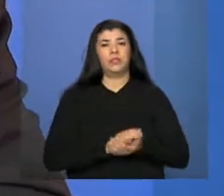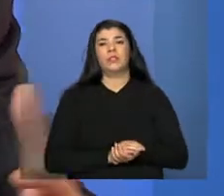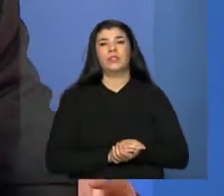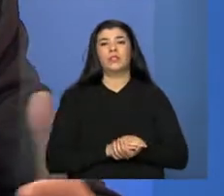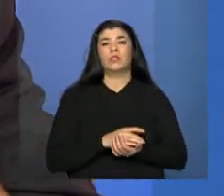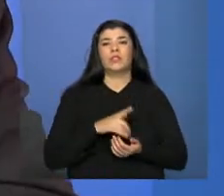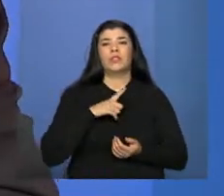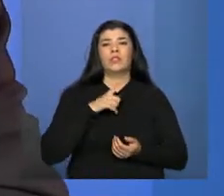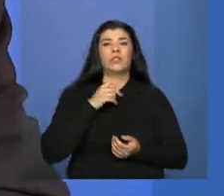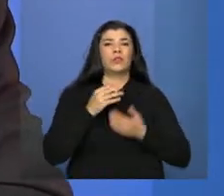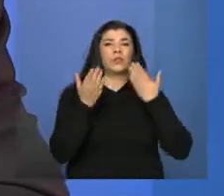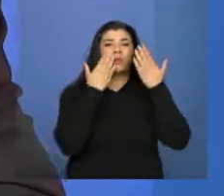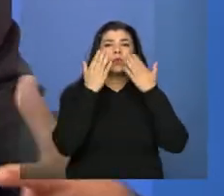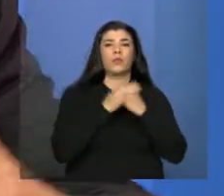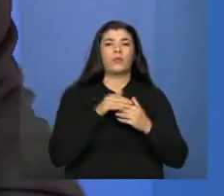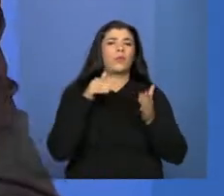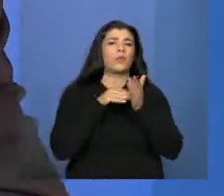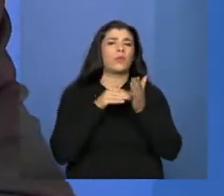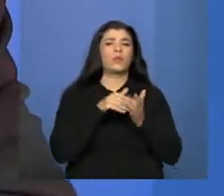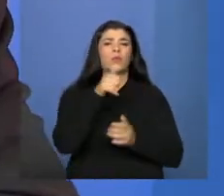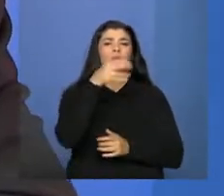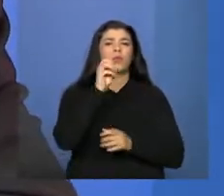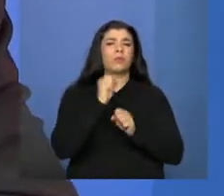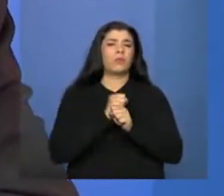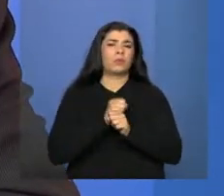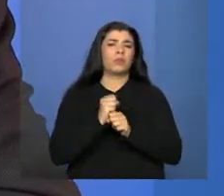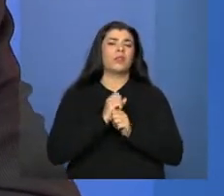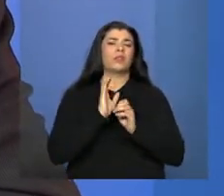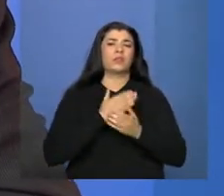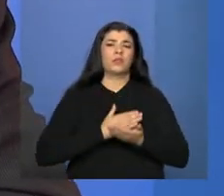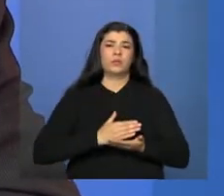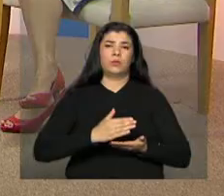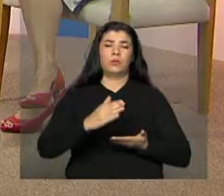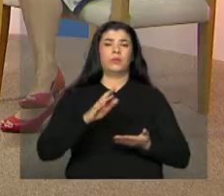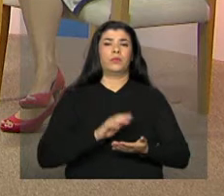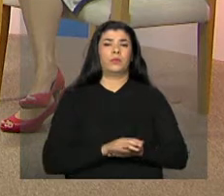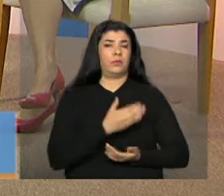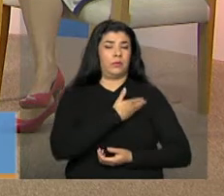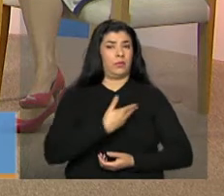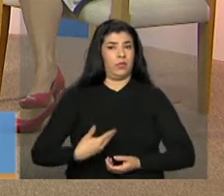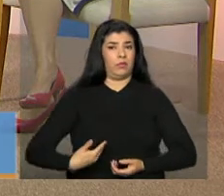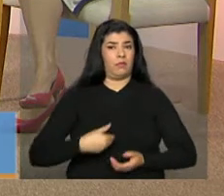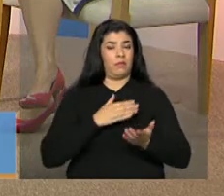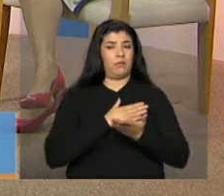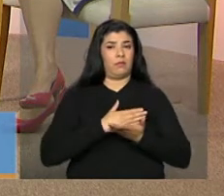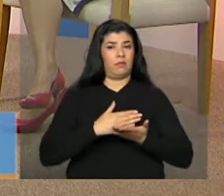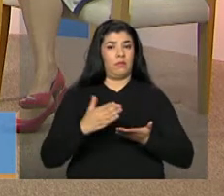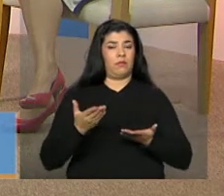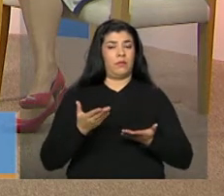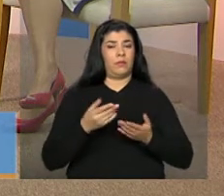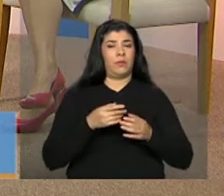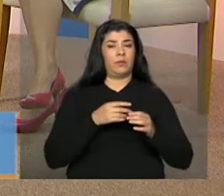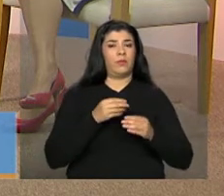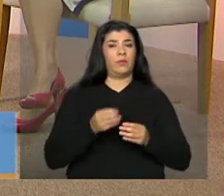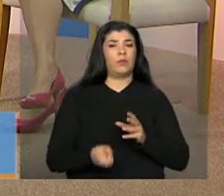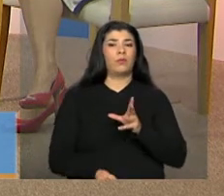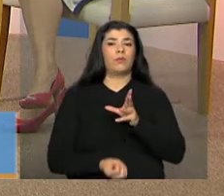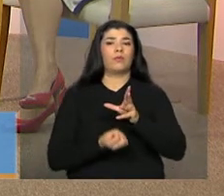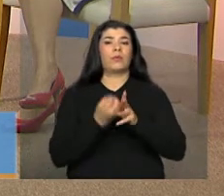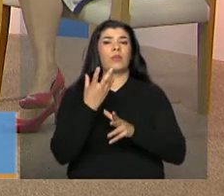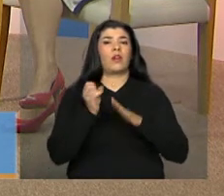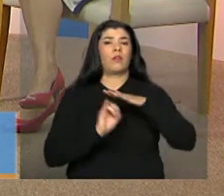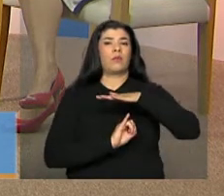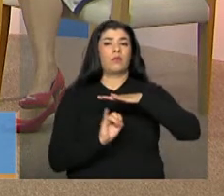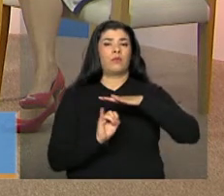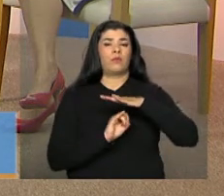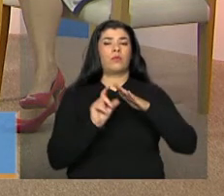em dez anos últimos, nesses últimos dez anos, o governo vem, o governo brasileiro vem instituindo o Sistema